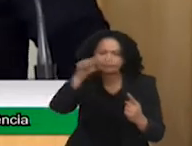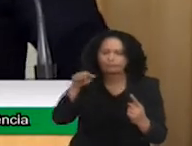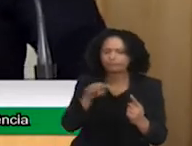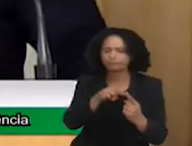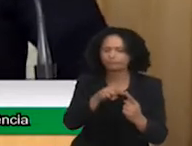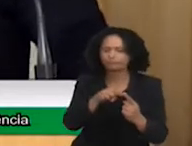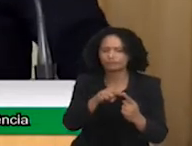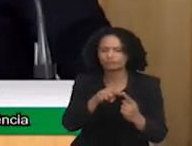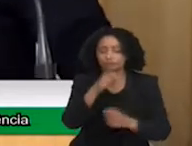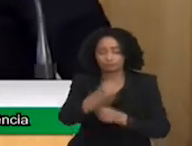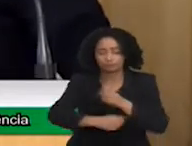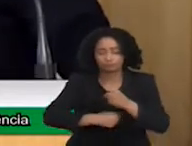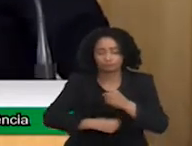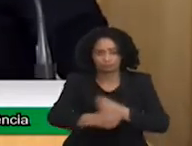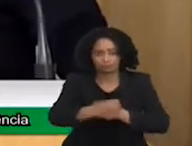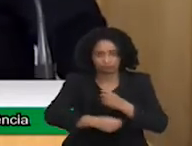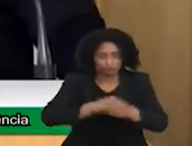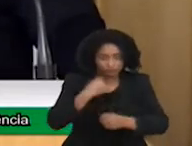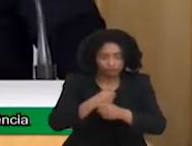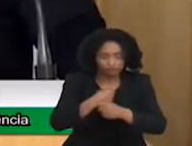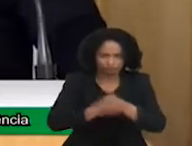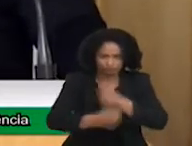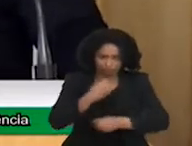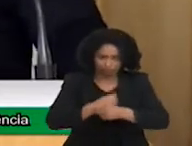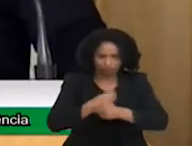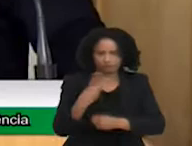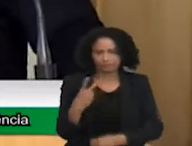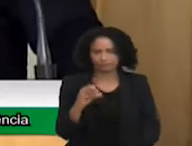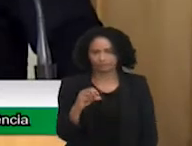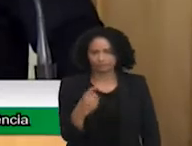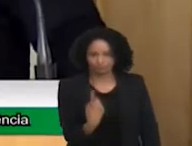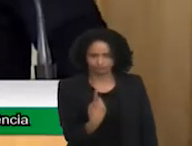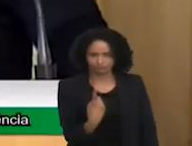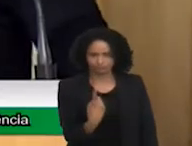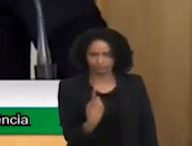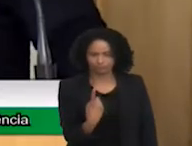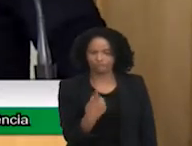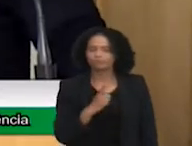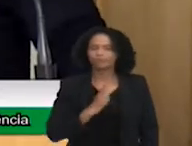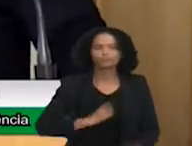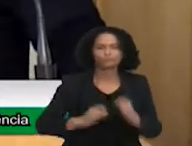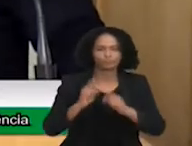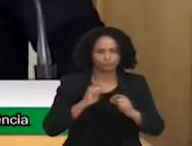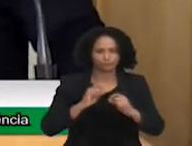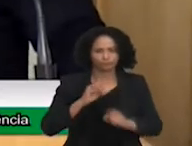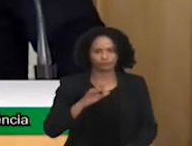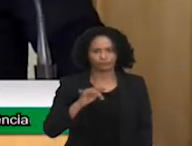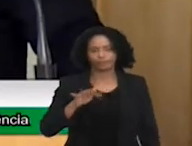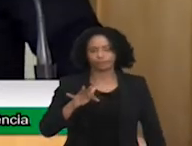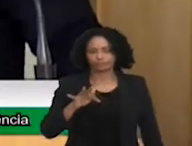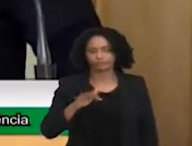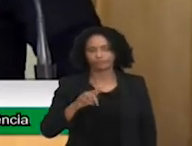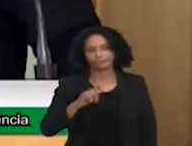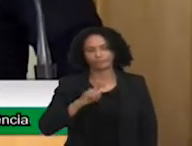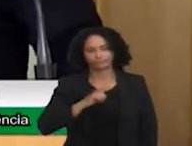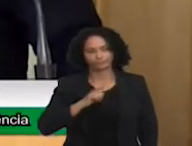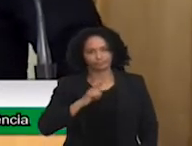com a inclusão na OMS, da CIFI. O que é a CIFI? Capacidade de Funcionalidade,